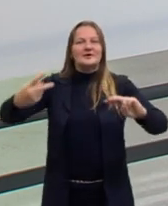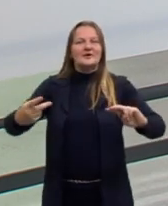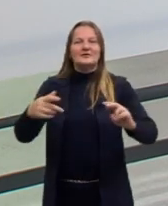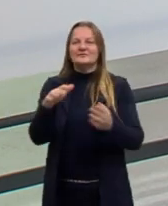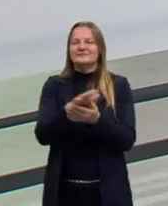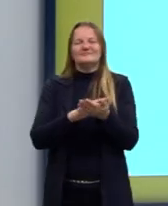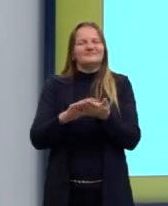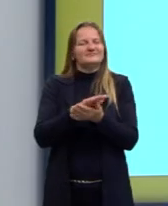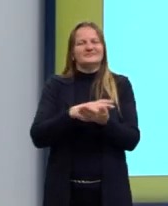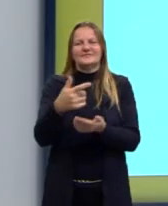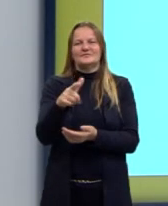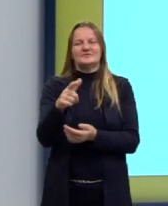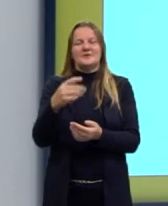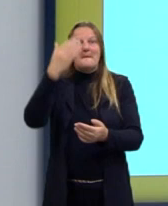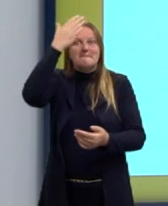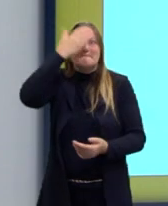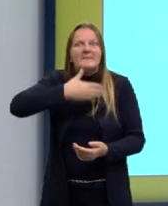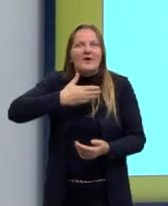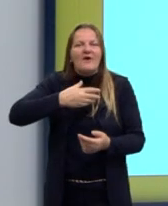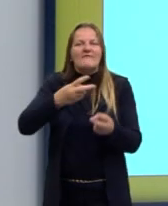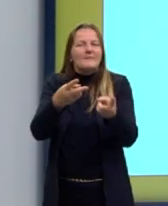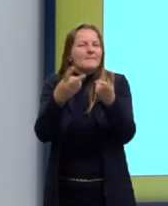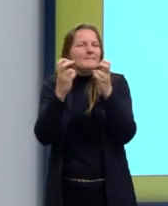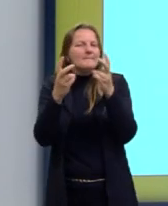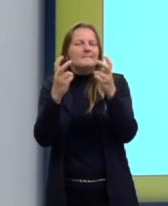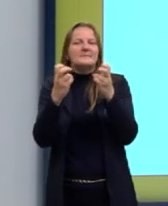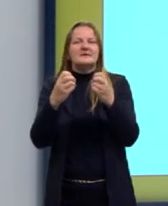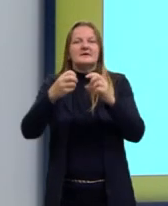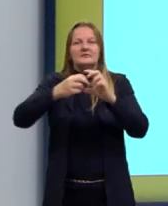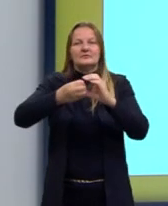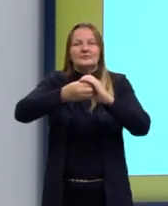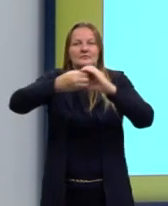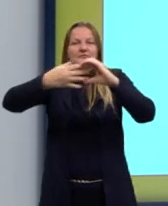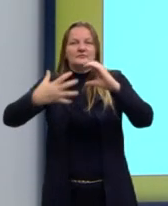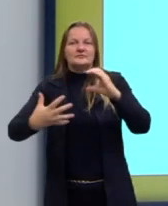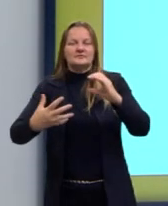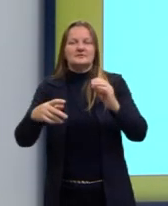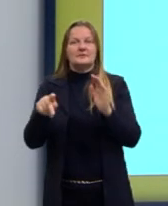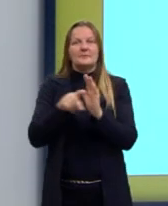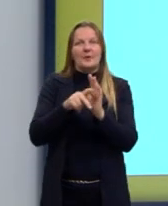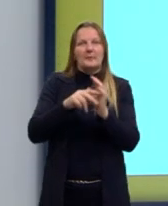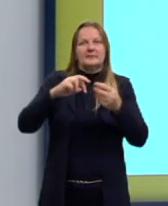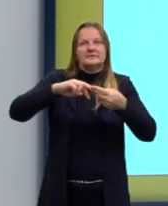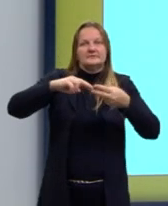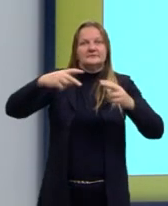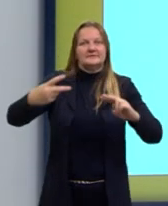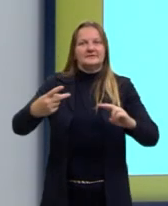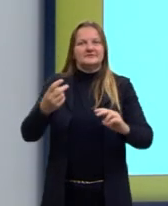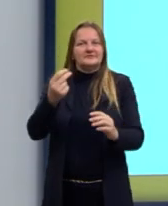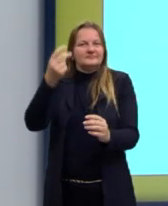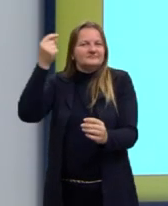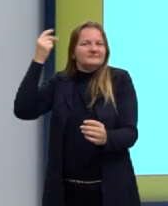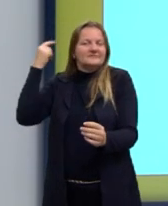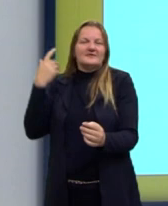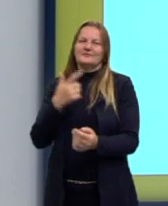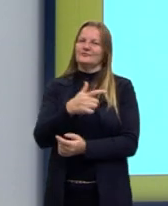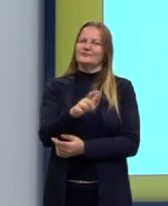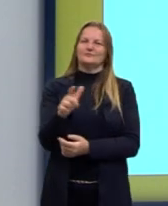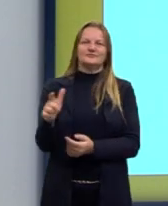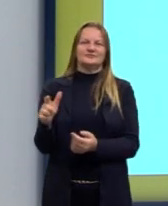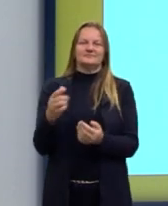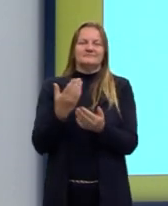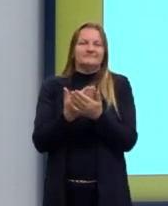comprovar, para perceber essas características, essa situação, para fazer esses